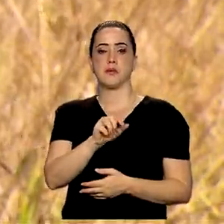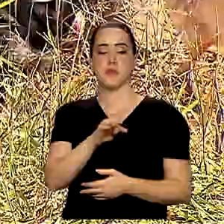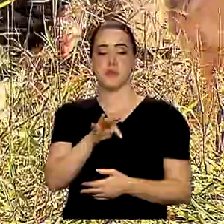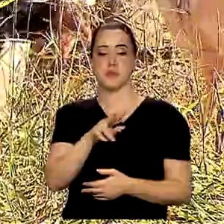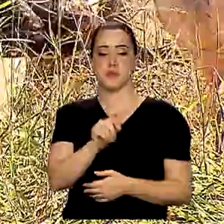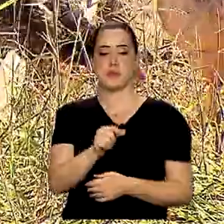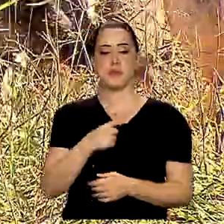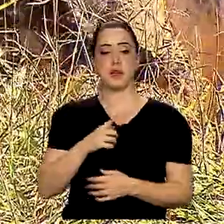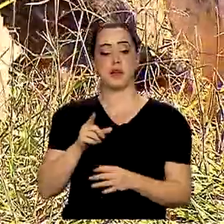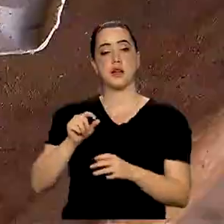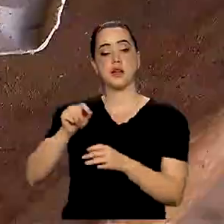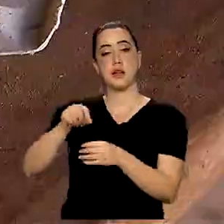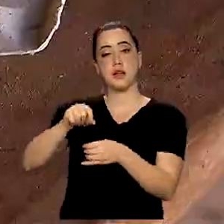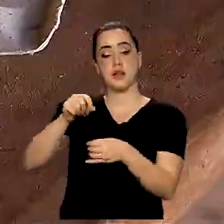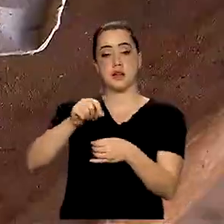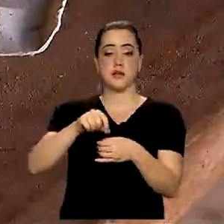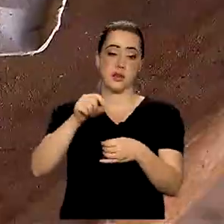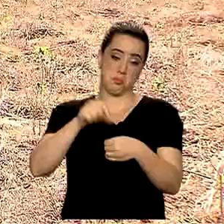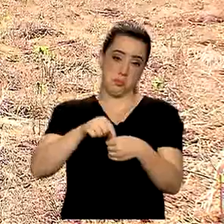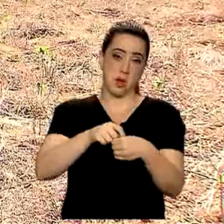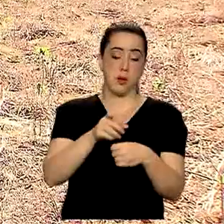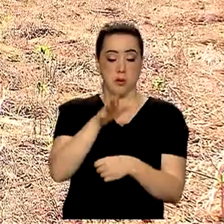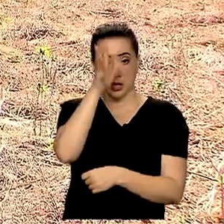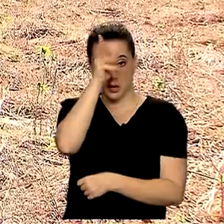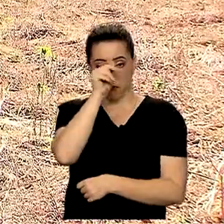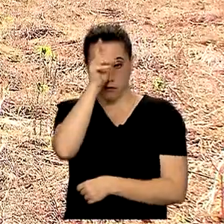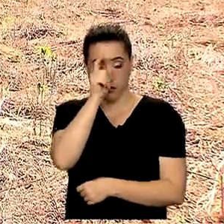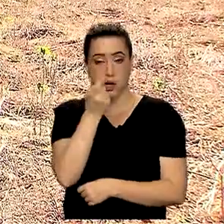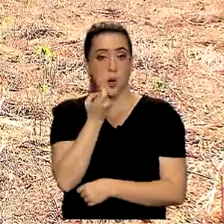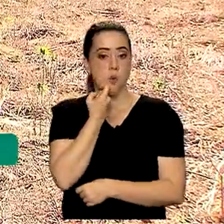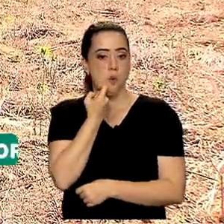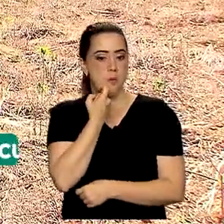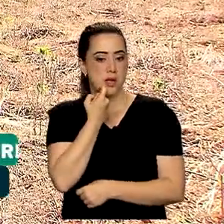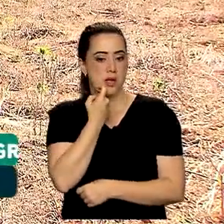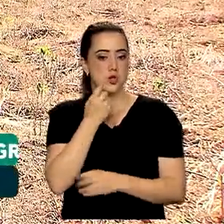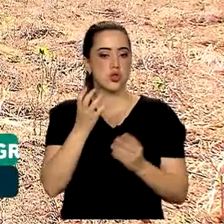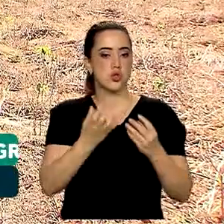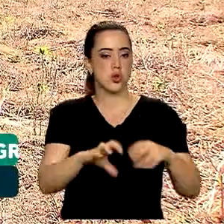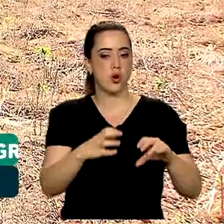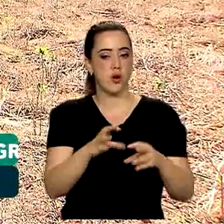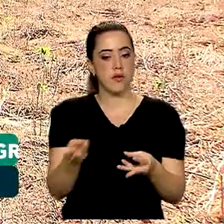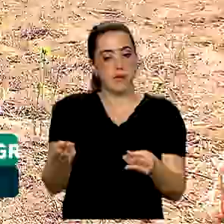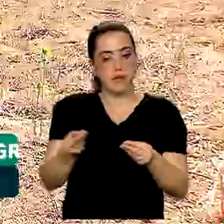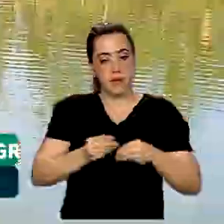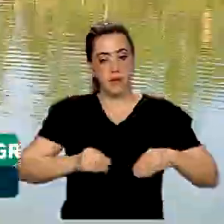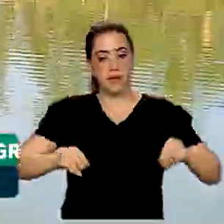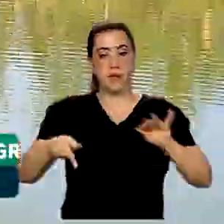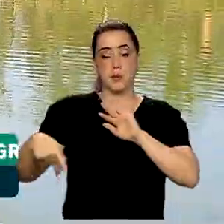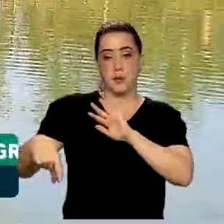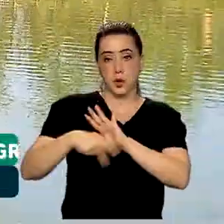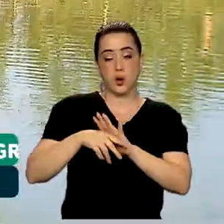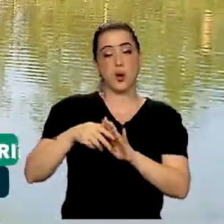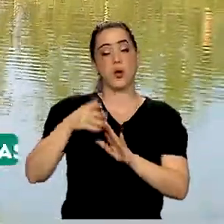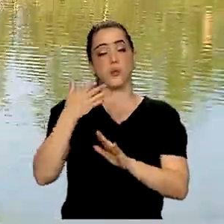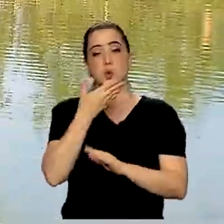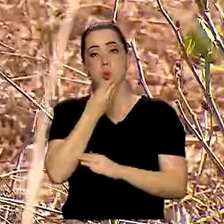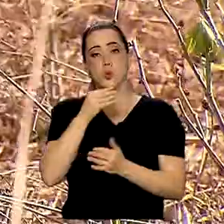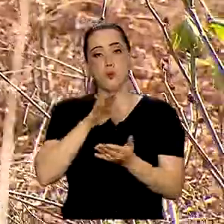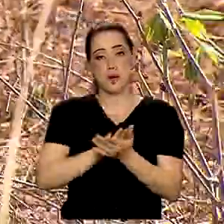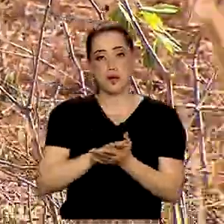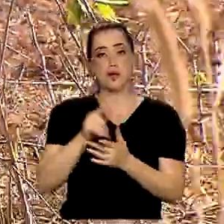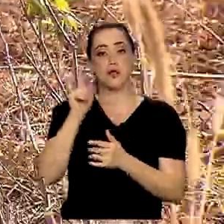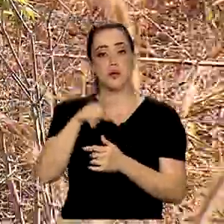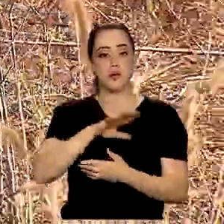peixes, galinhas e produz ovos. A terra foi herdada pelo marido que é quilombola e trabalha na cidade.